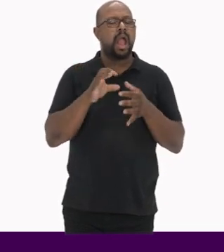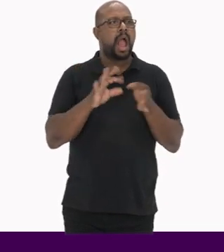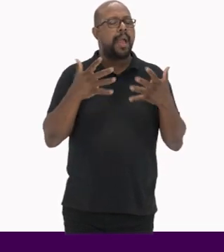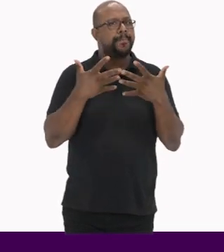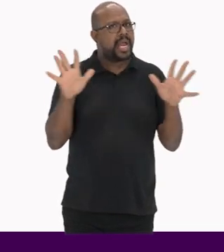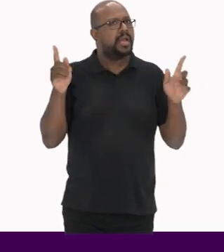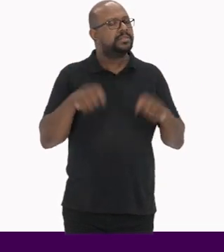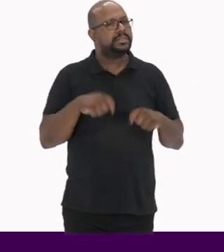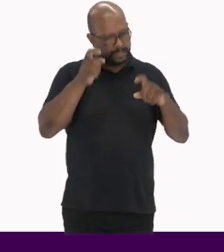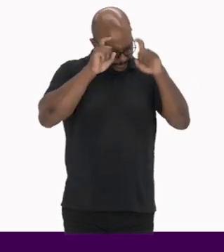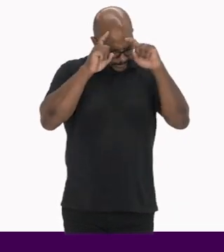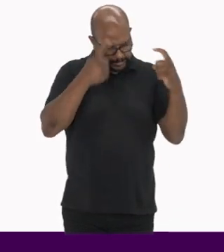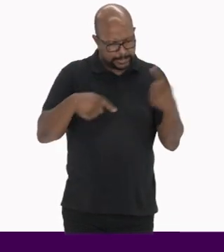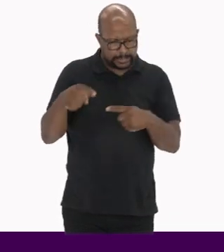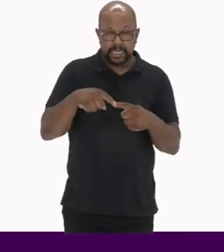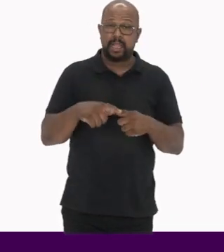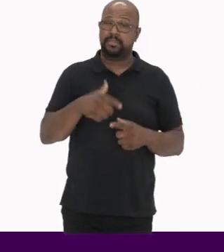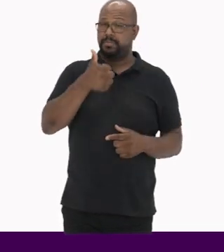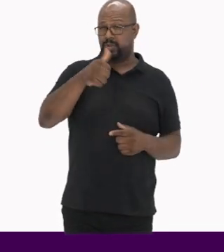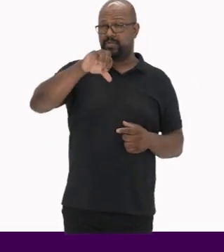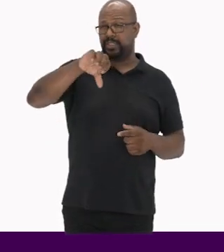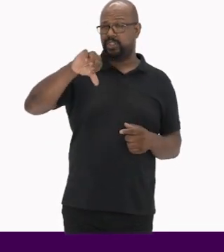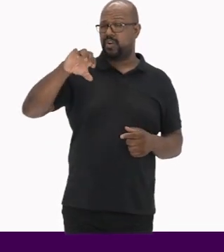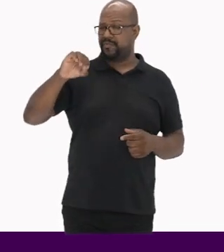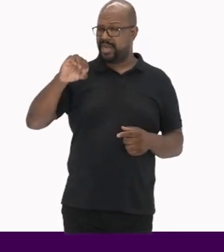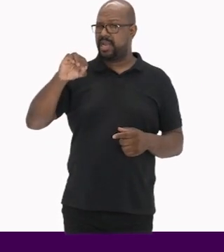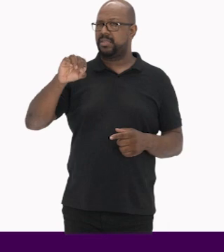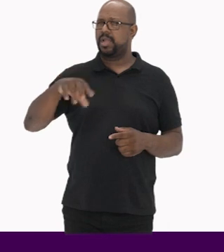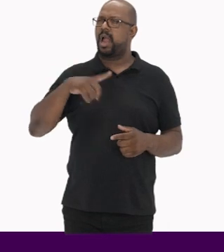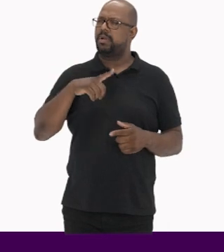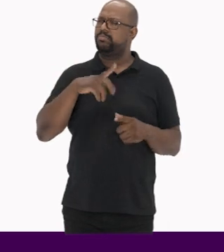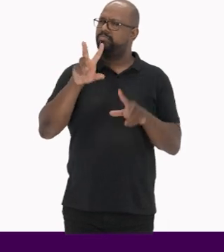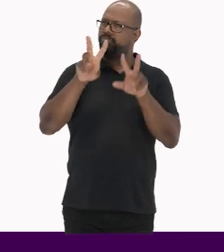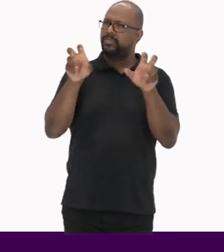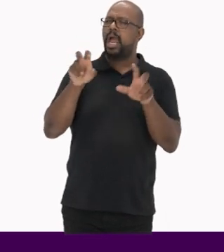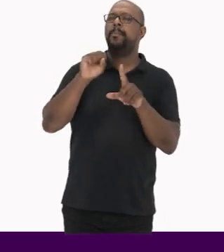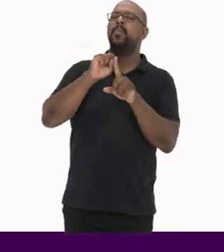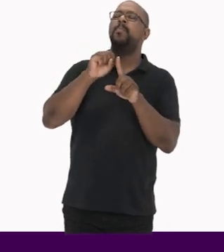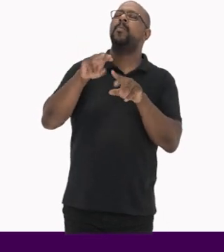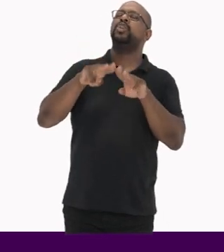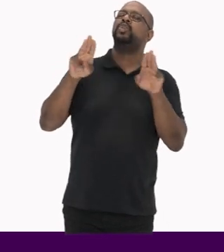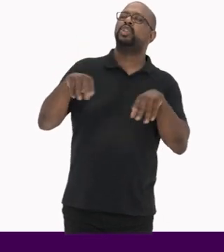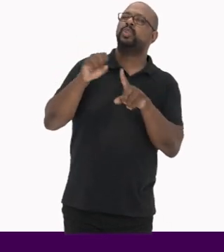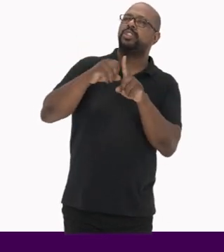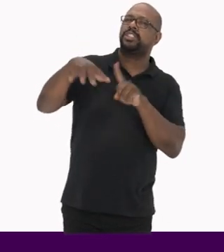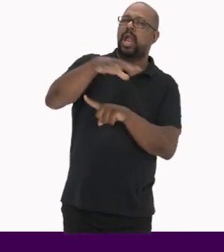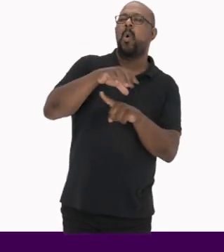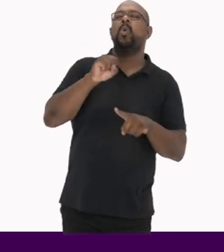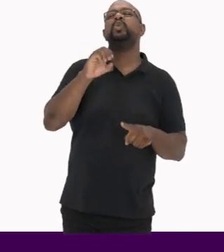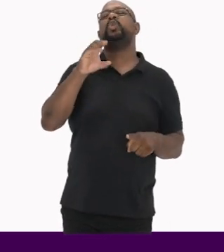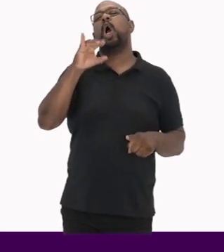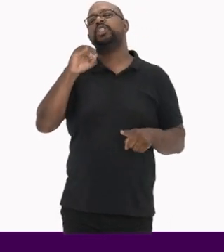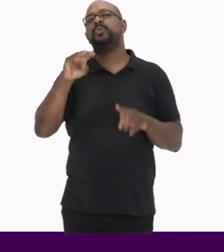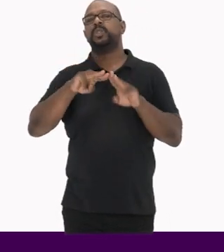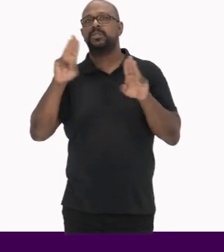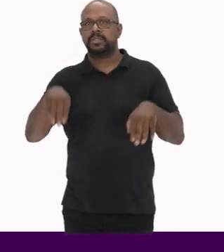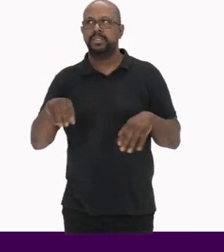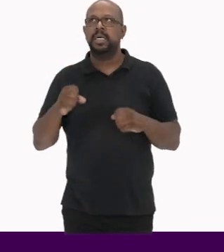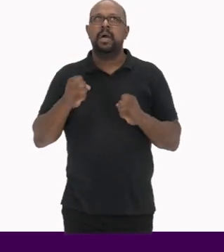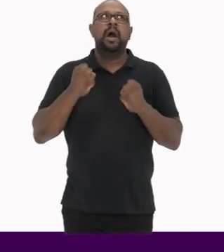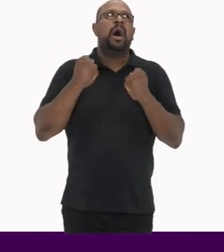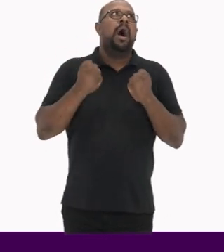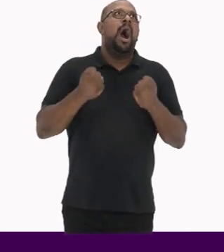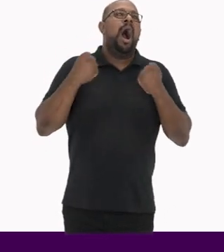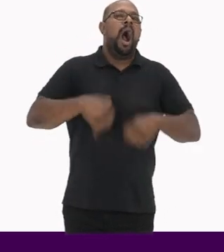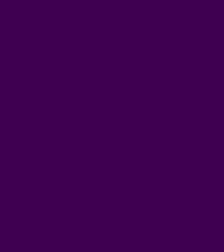e dinâmico A partir dos anos de 1990, as expressões museologia social ou sociomuseologia Ganharam